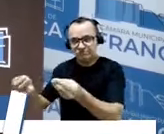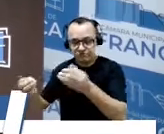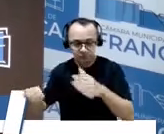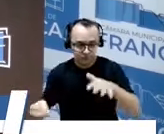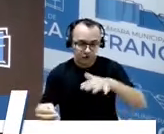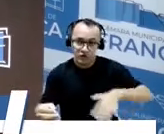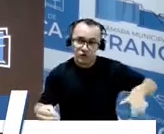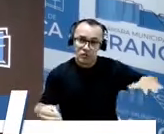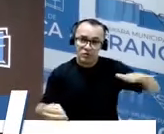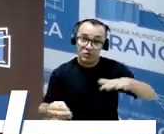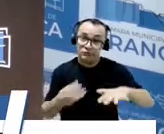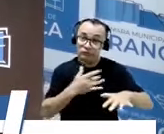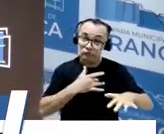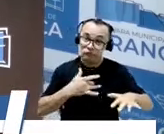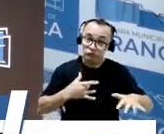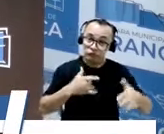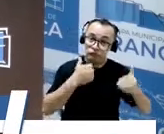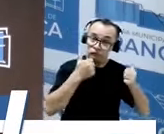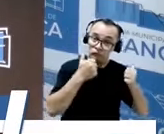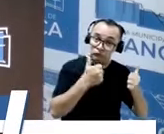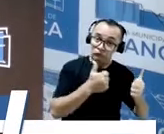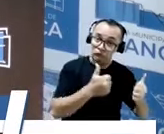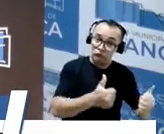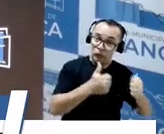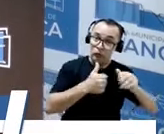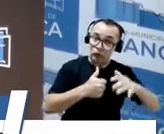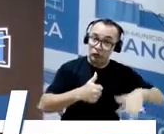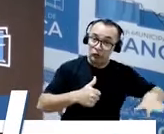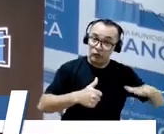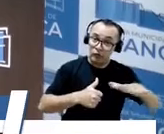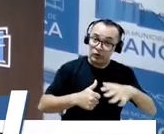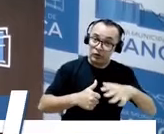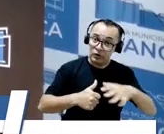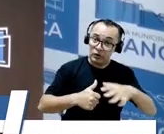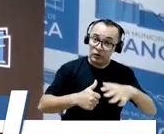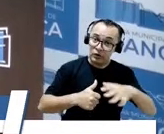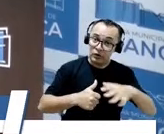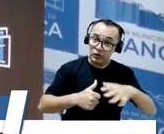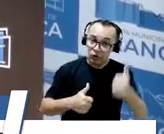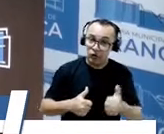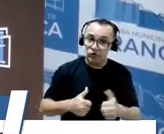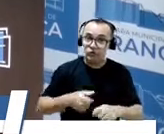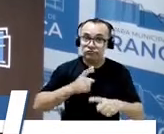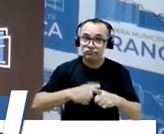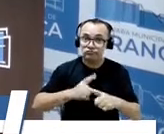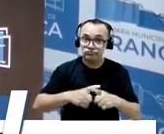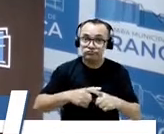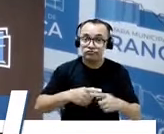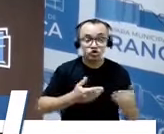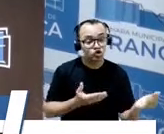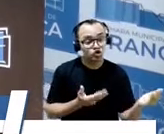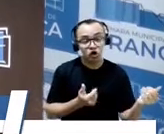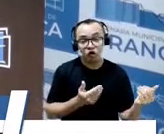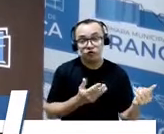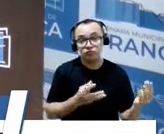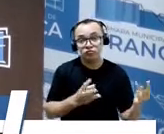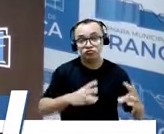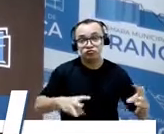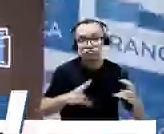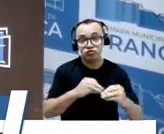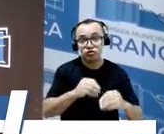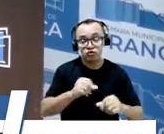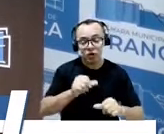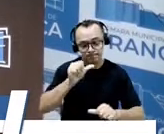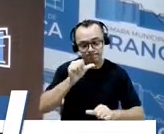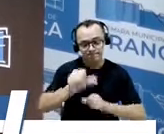com certeza, muitos saíram dali totalmente transformados, no sentido de ver a